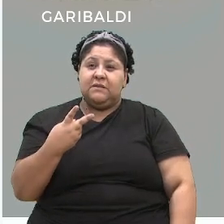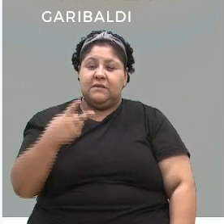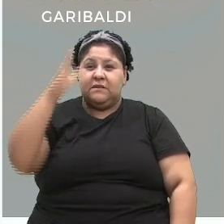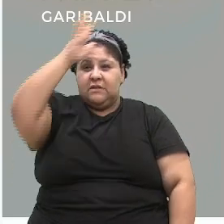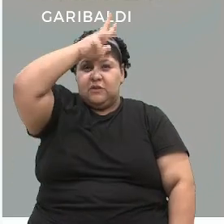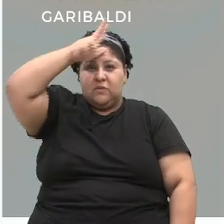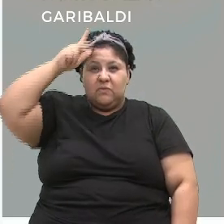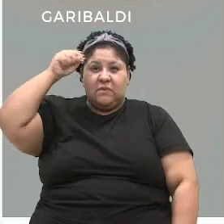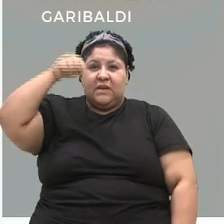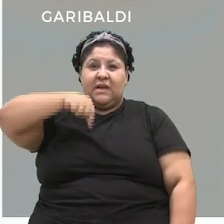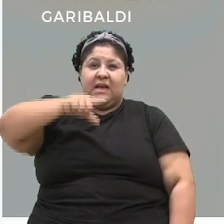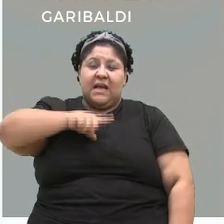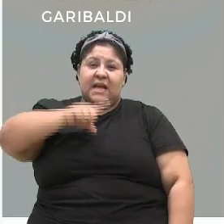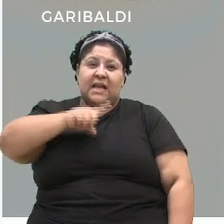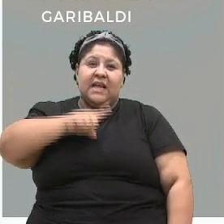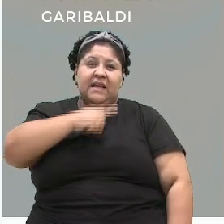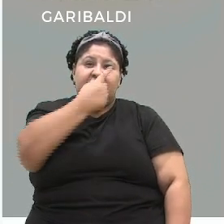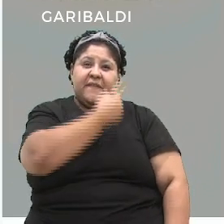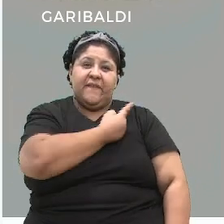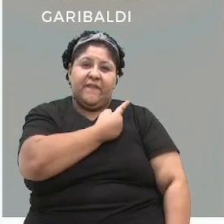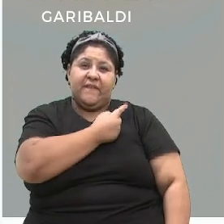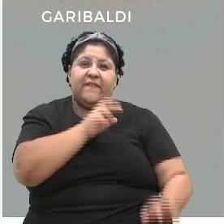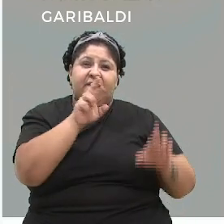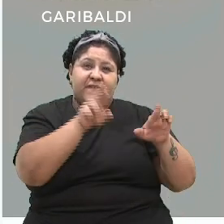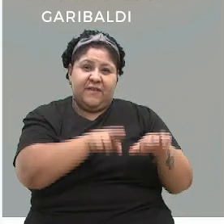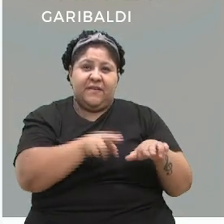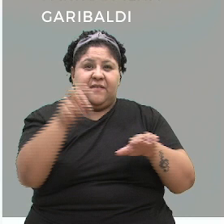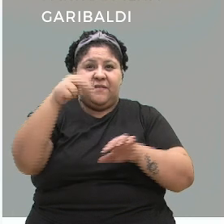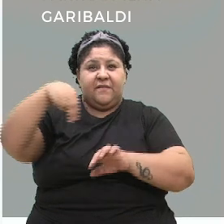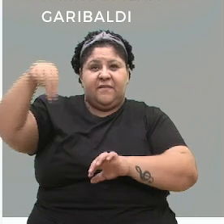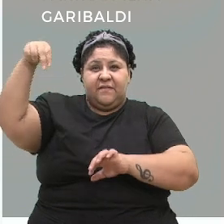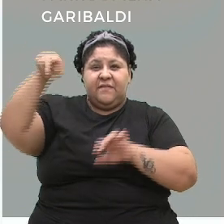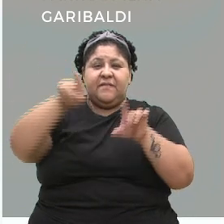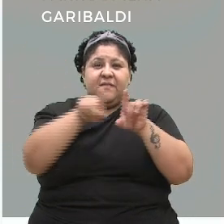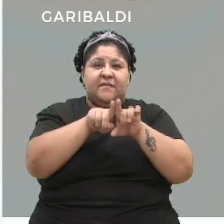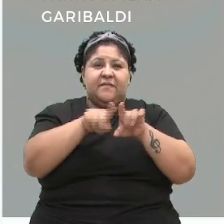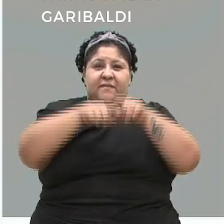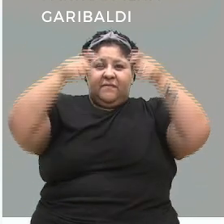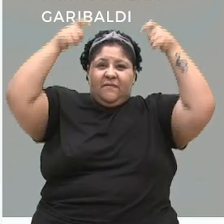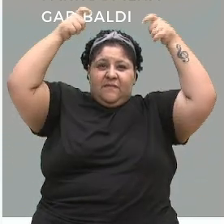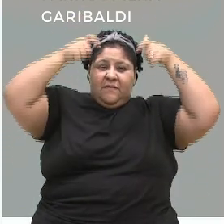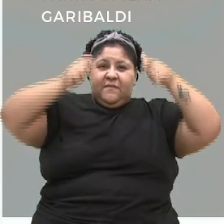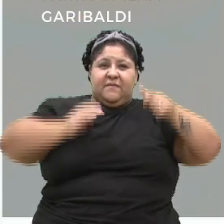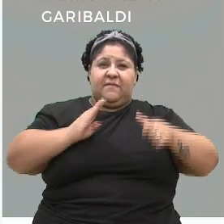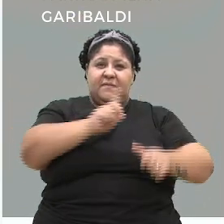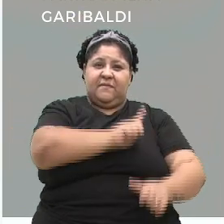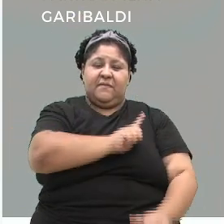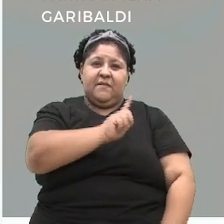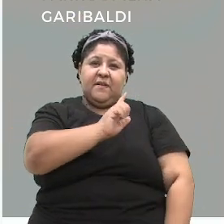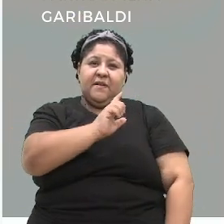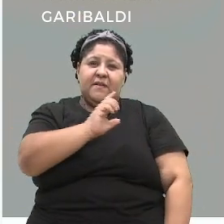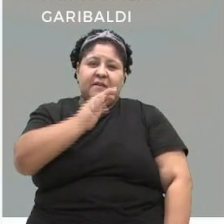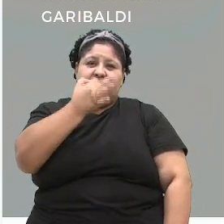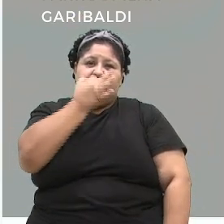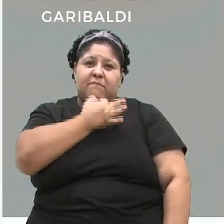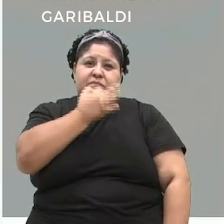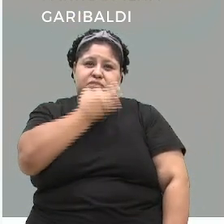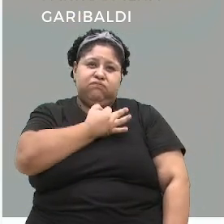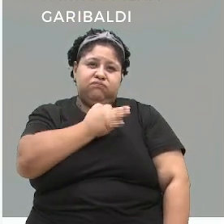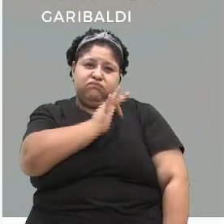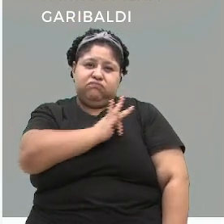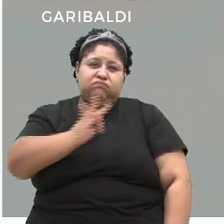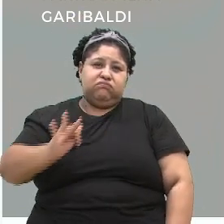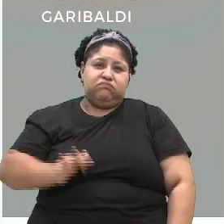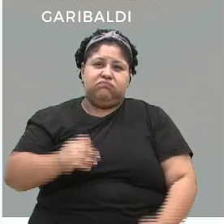E aqui a gente tem, então, a nossa região nordeste, que inclui Antônio Prado, Bento, Caxias, Cotiporã, Farropilha, Garibaldi,